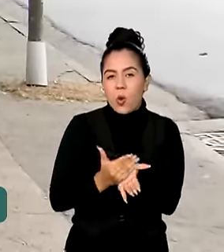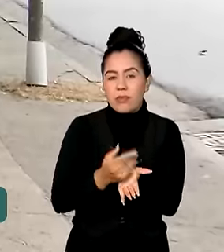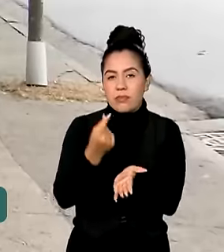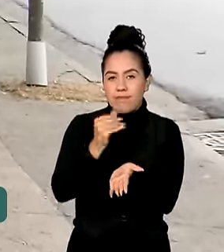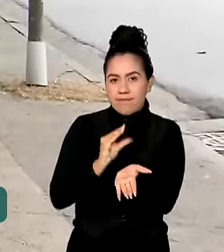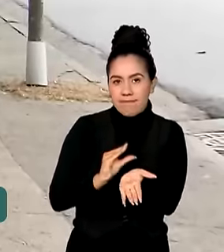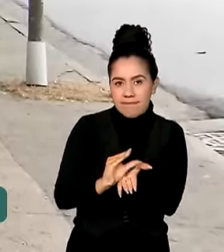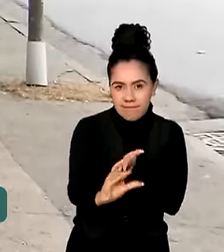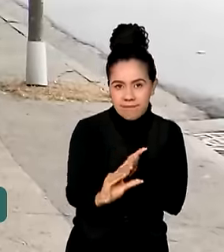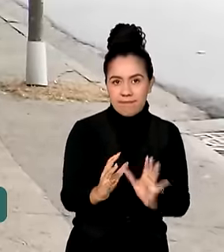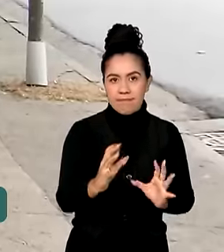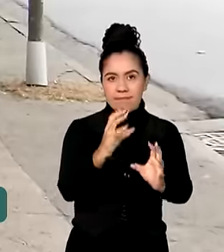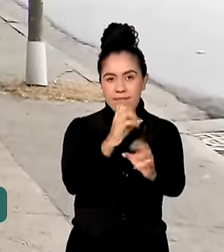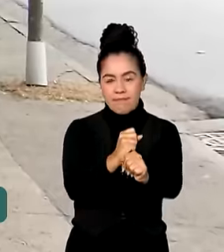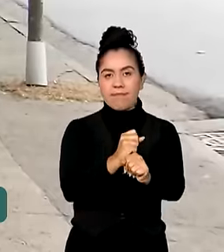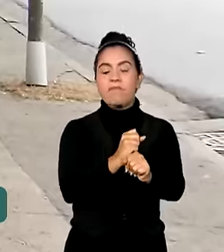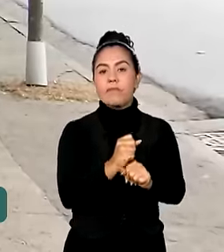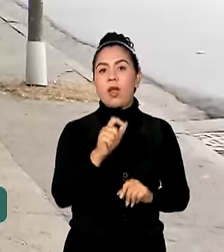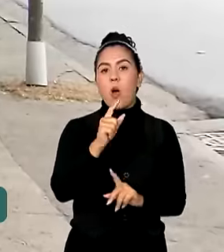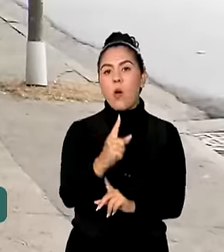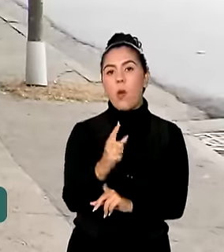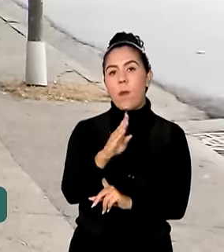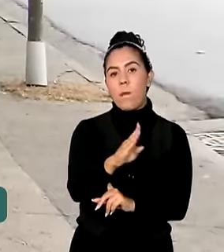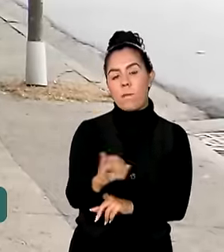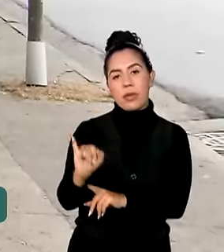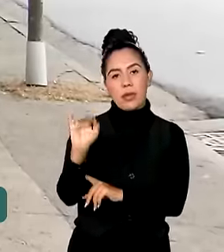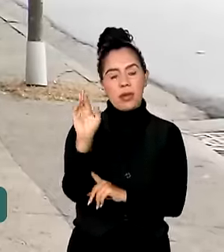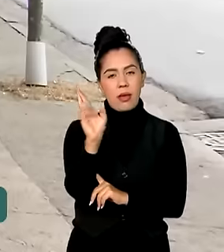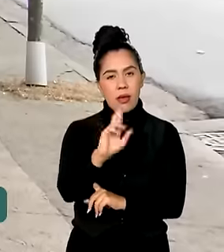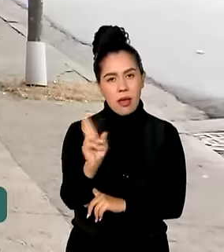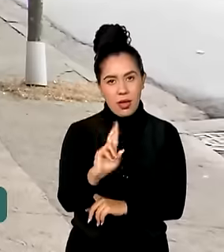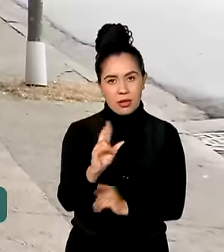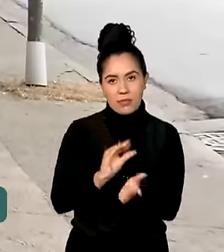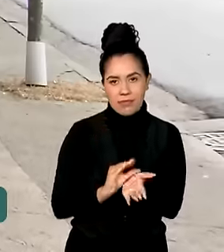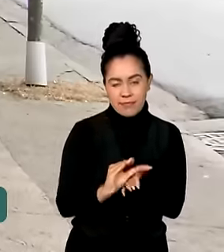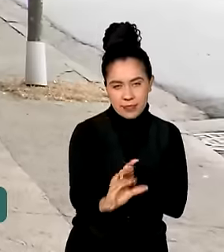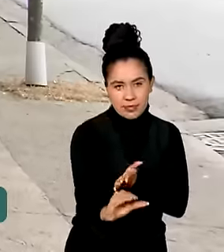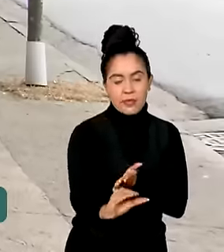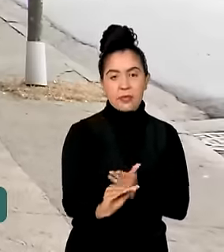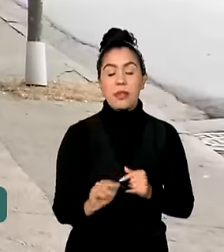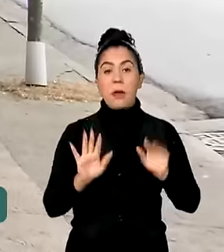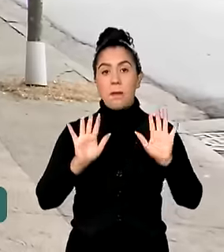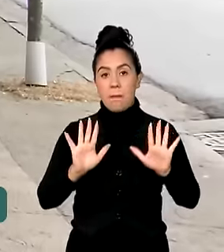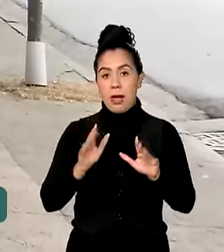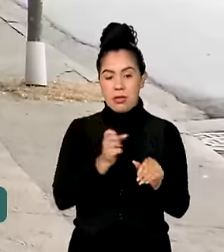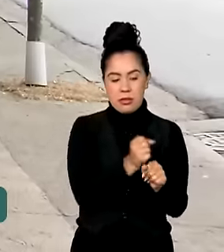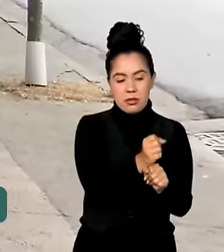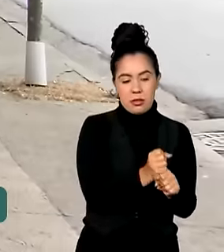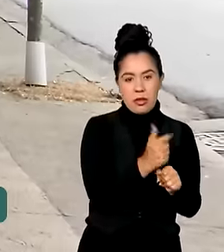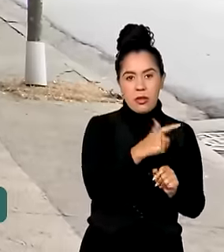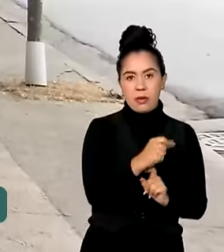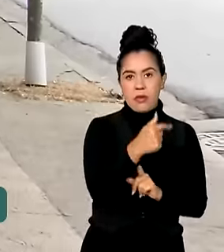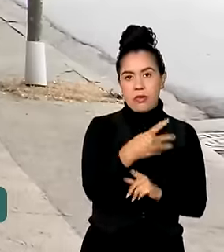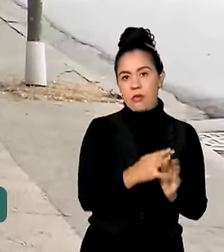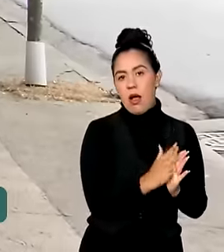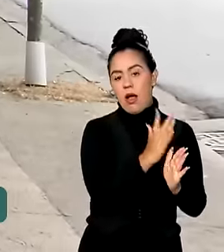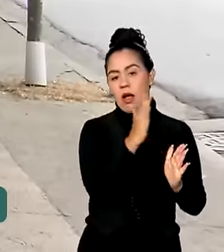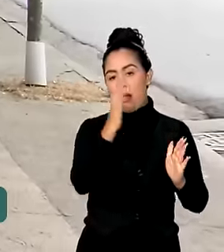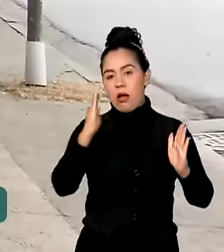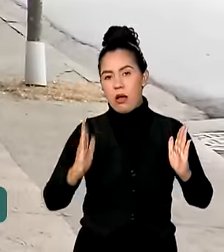previsto nesse edital é de 1 bilhão e 200 milhões de reais, entre 2024 agora até